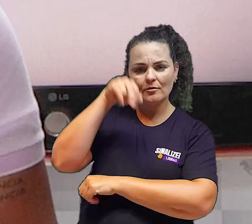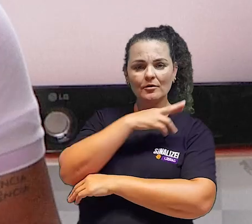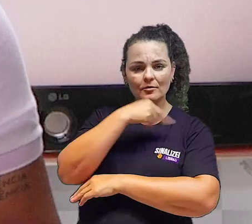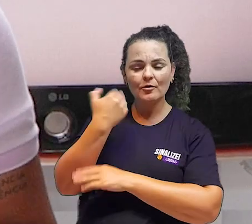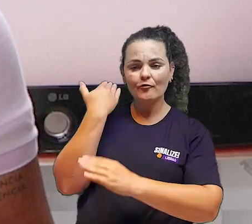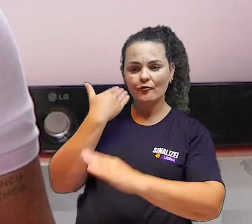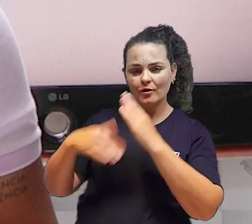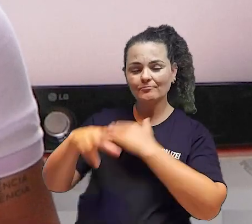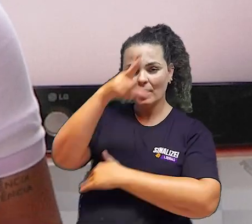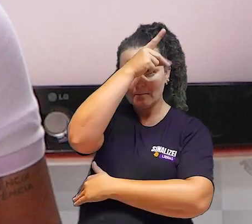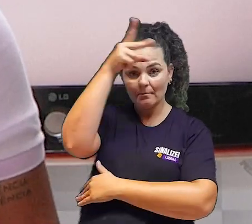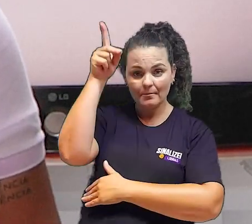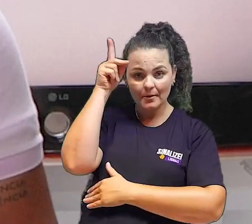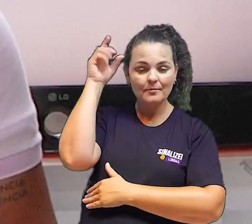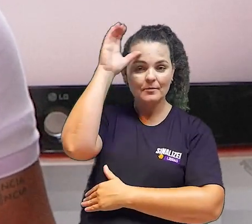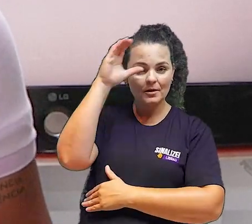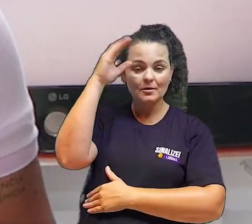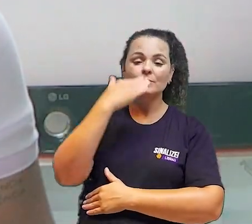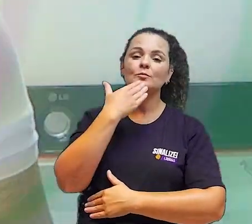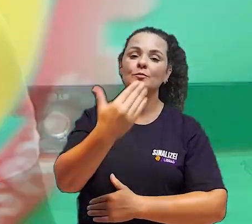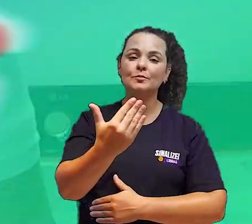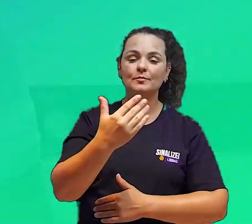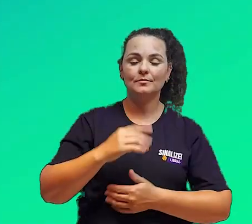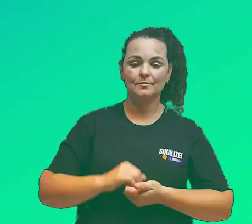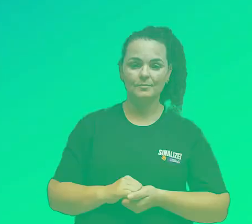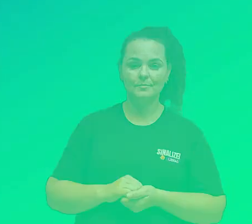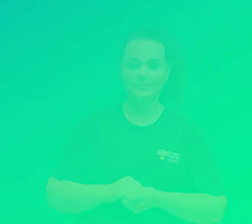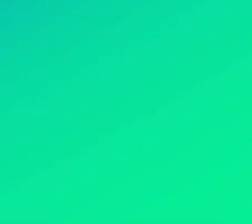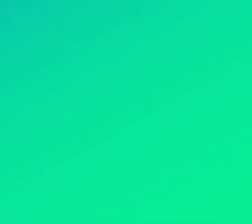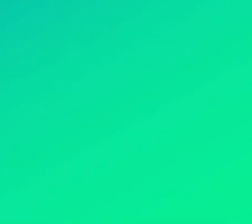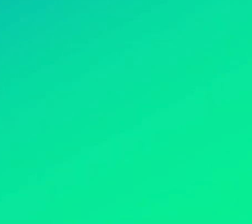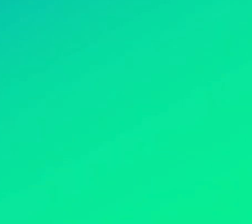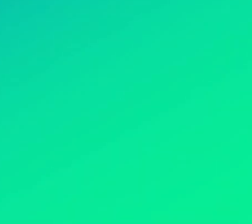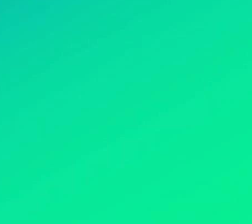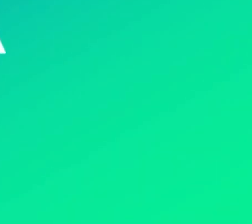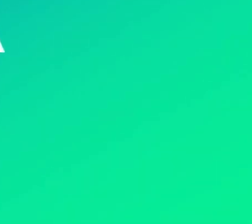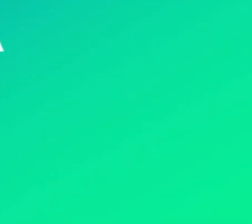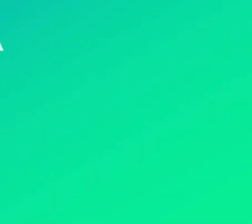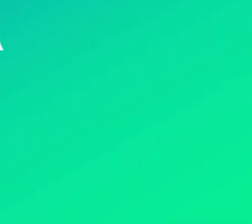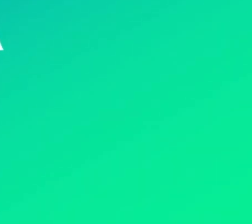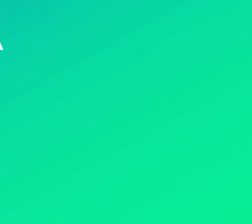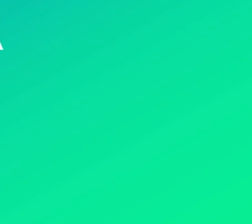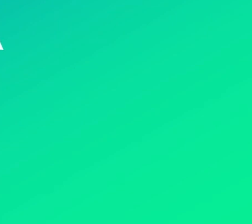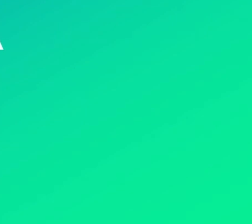e enviada à Prefeitura para a ciência do apelo. Com isso, moção